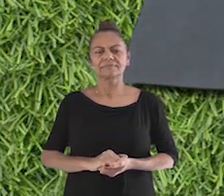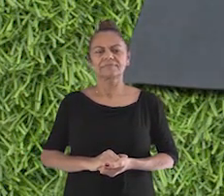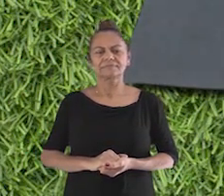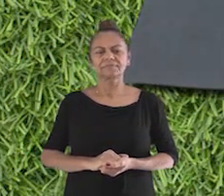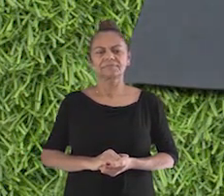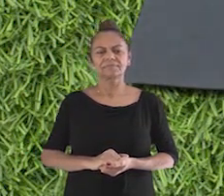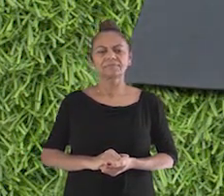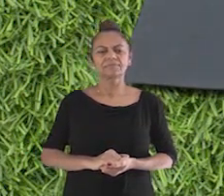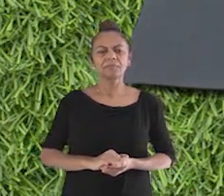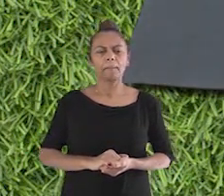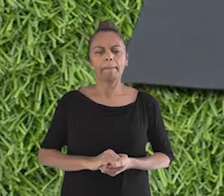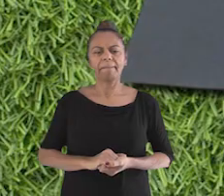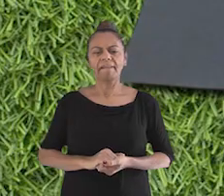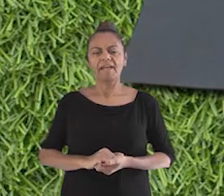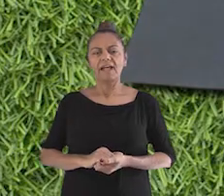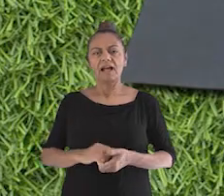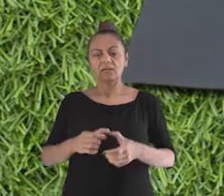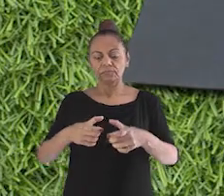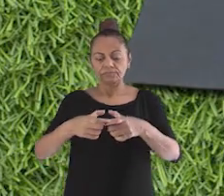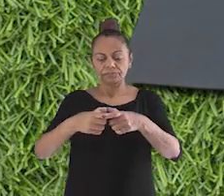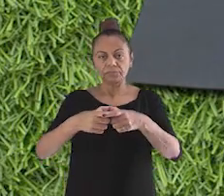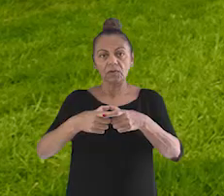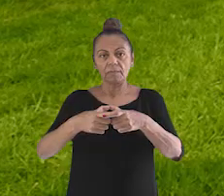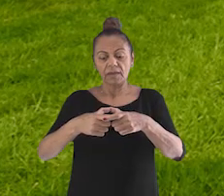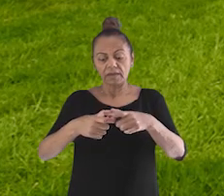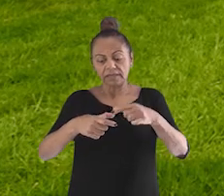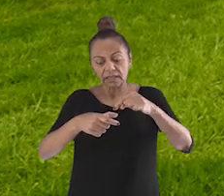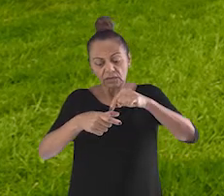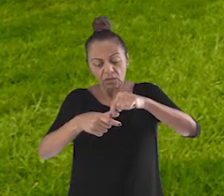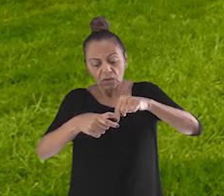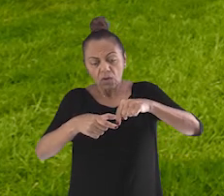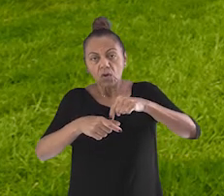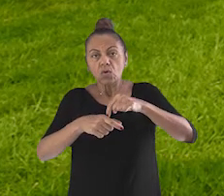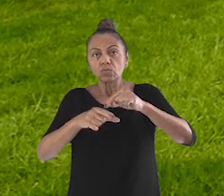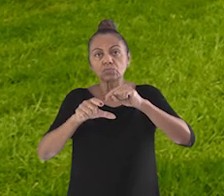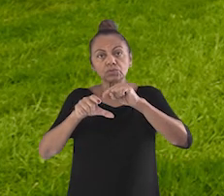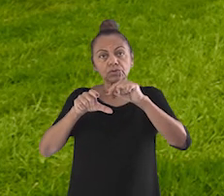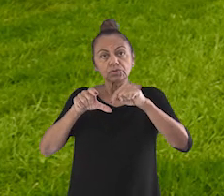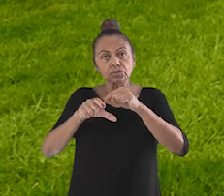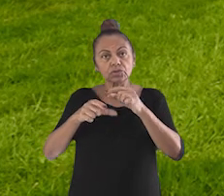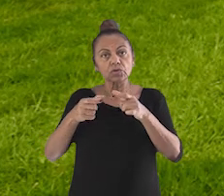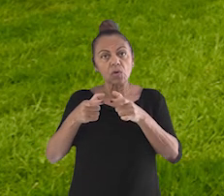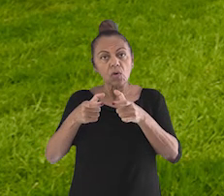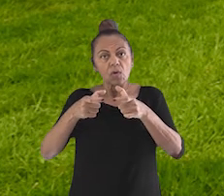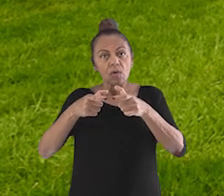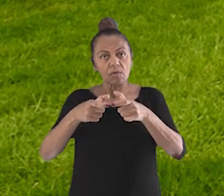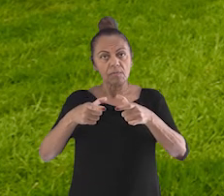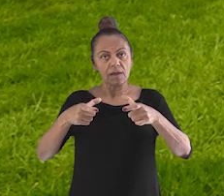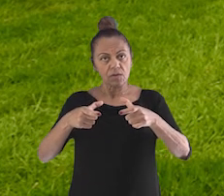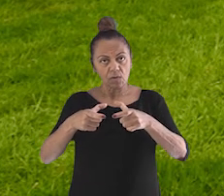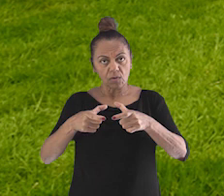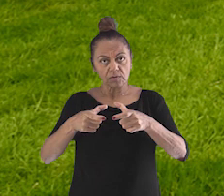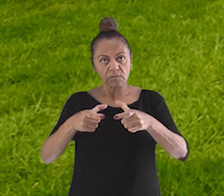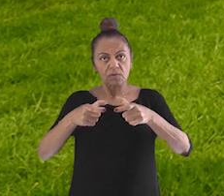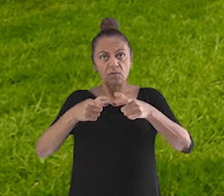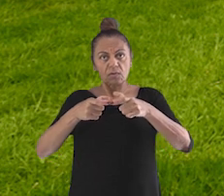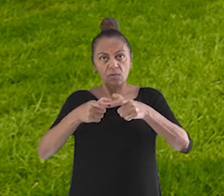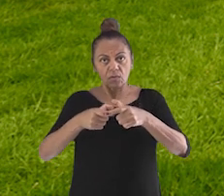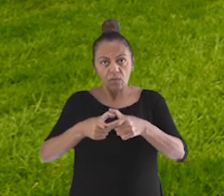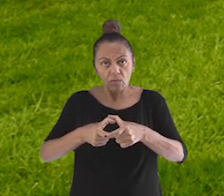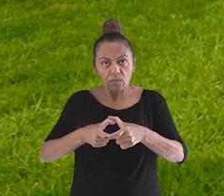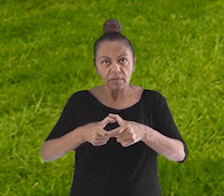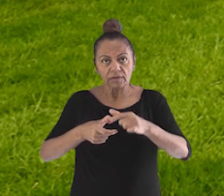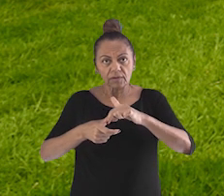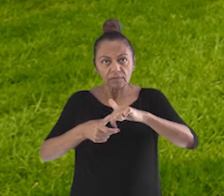E aqui no meio, nós temos que fazer um círculo menor. Você pode utilizar outro círculo menor do que o que você fez